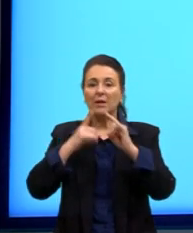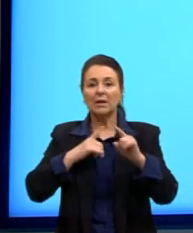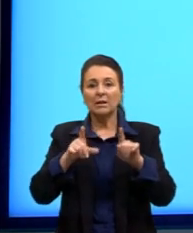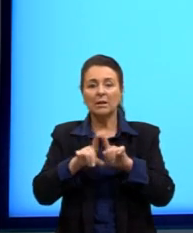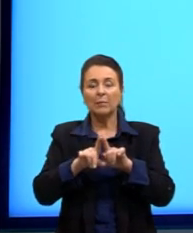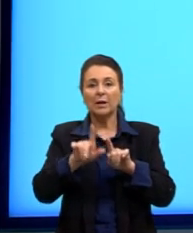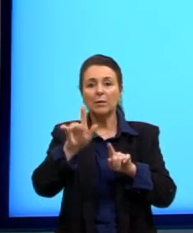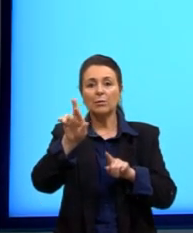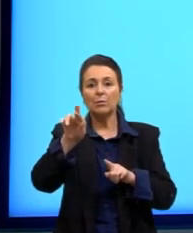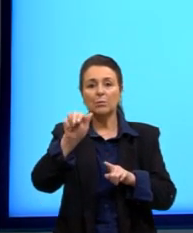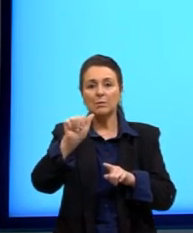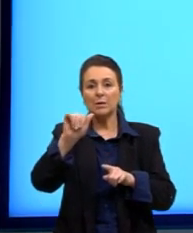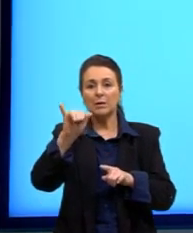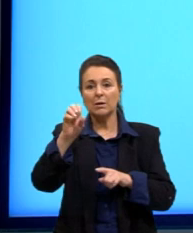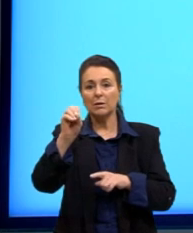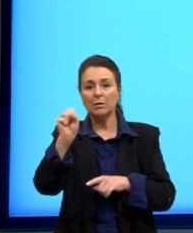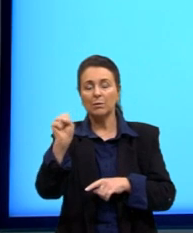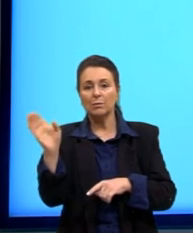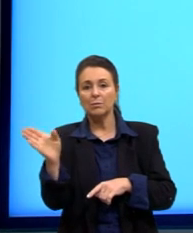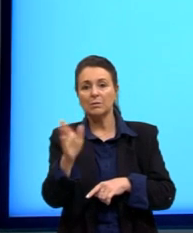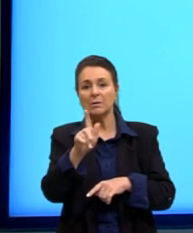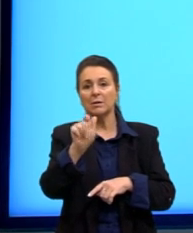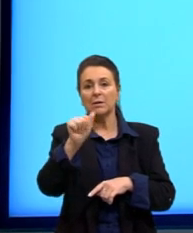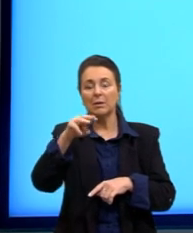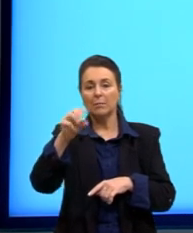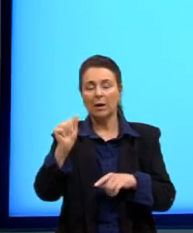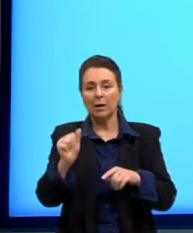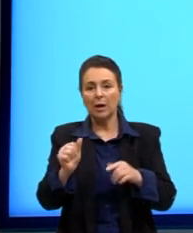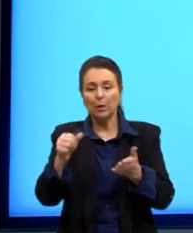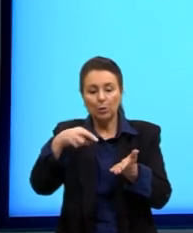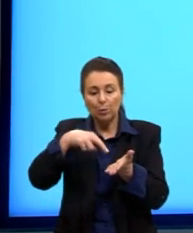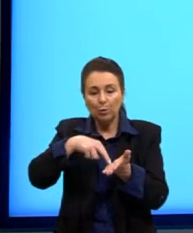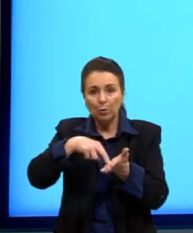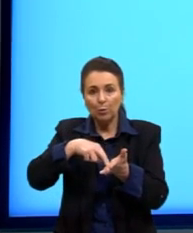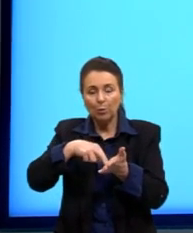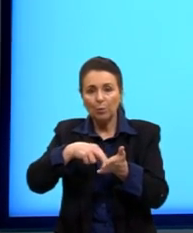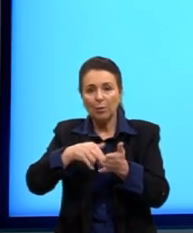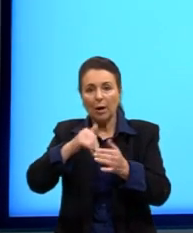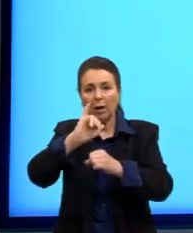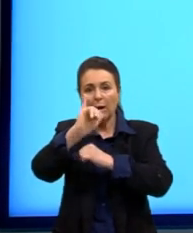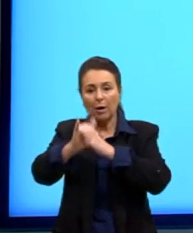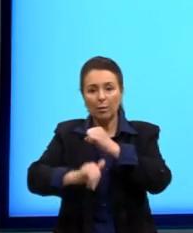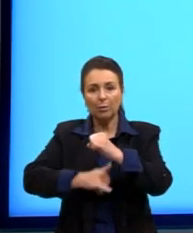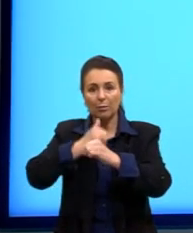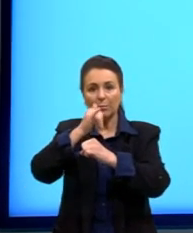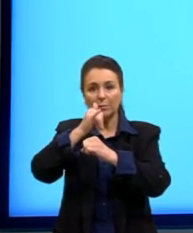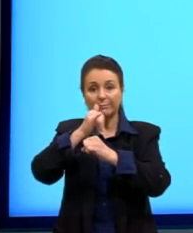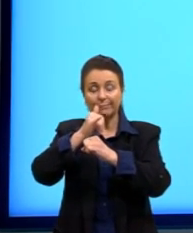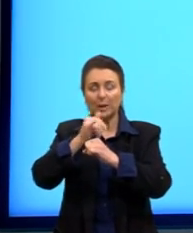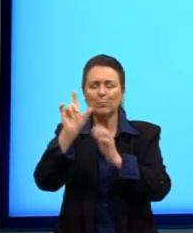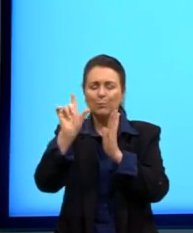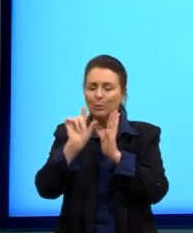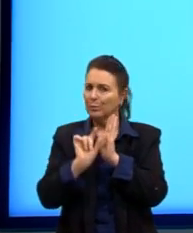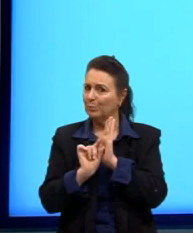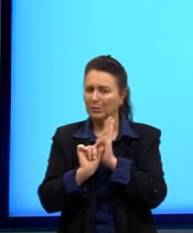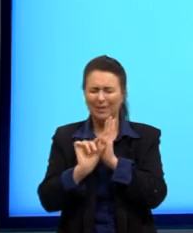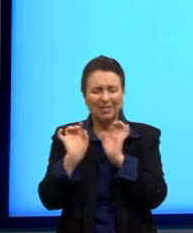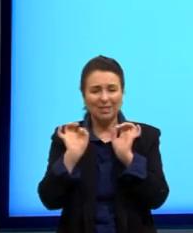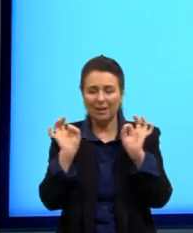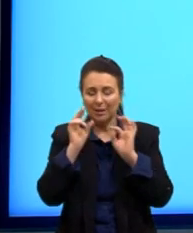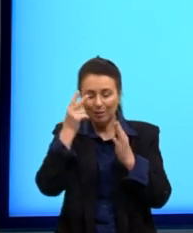-gama é do tamanho do núcleo atômico. Então, muito menor, né? E aqui embaixo a gente tem a